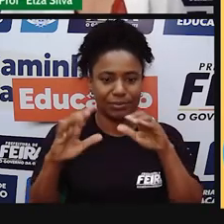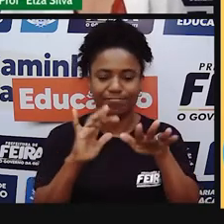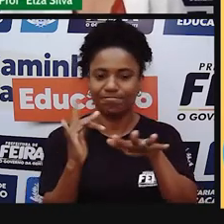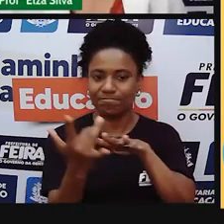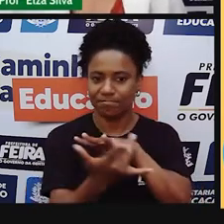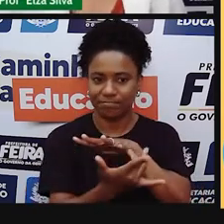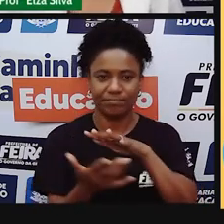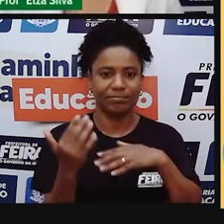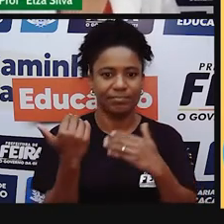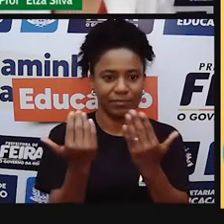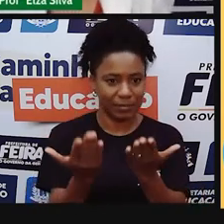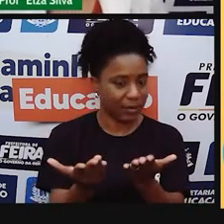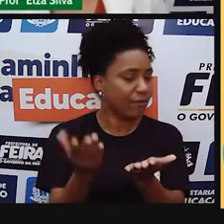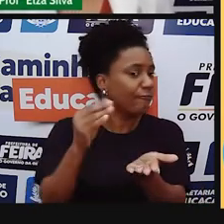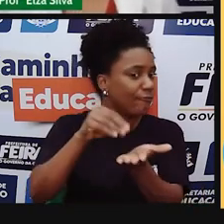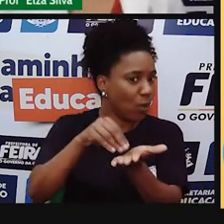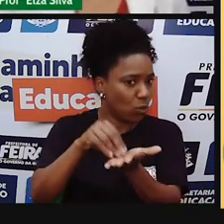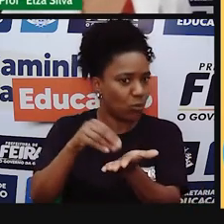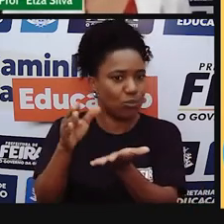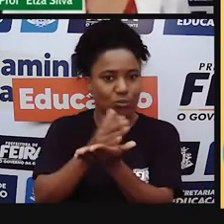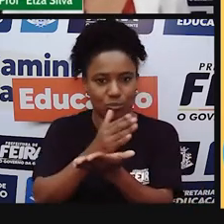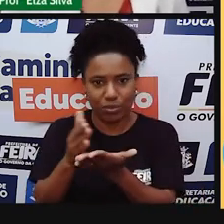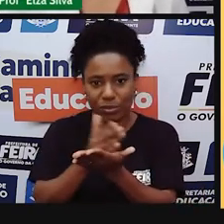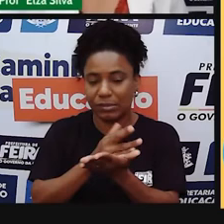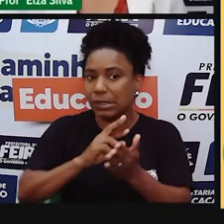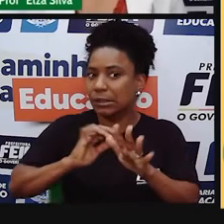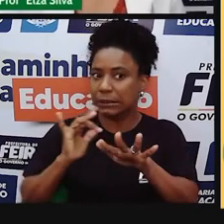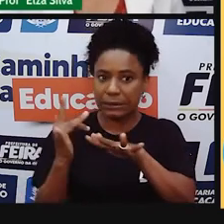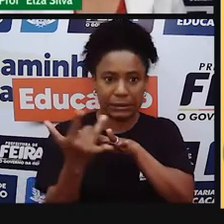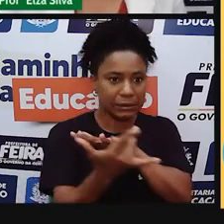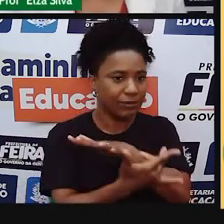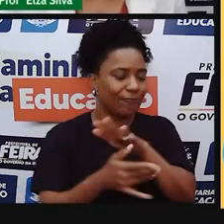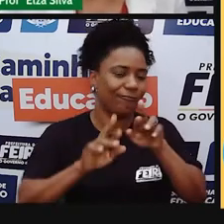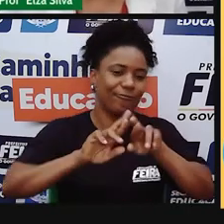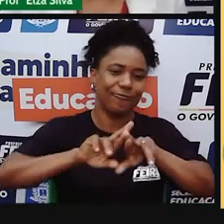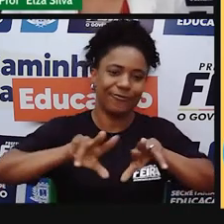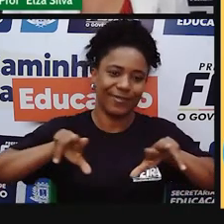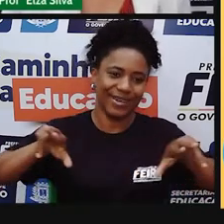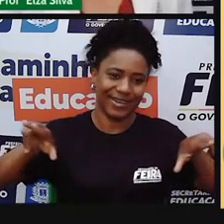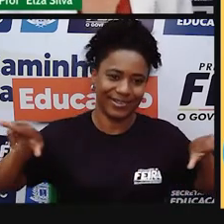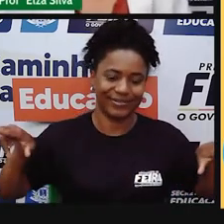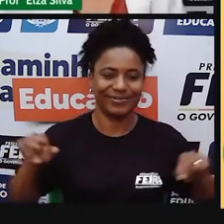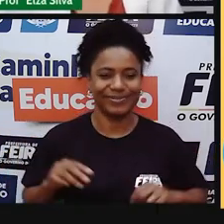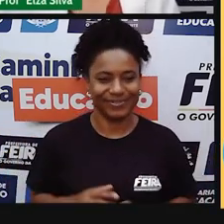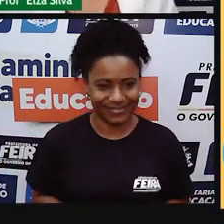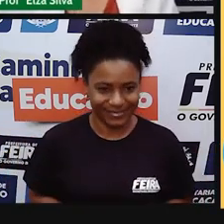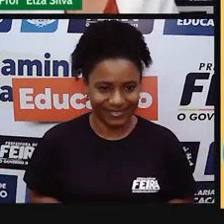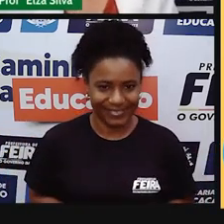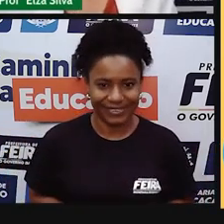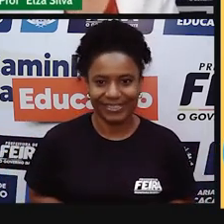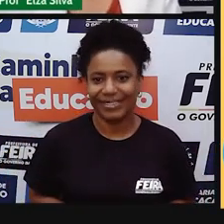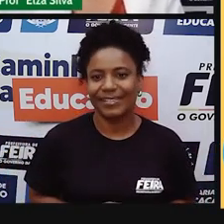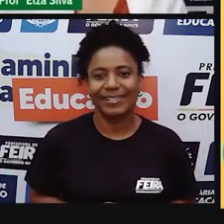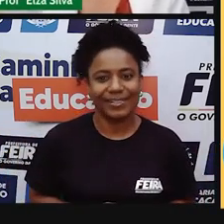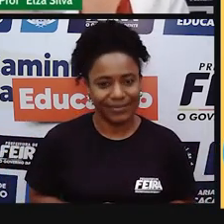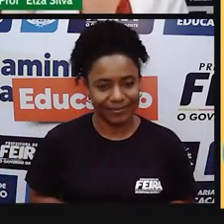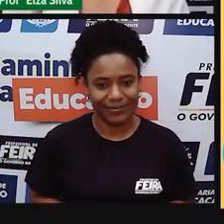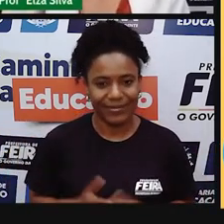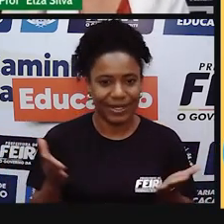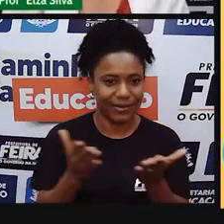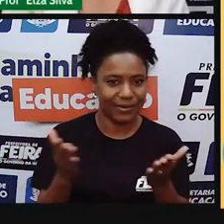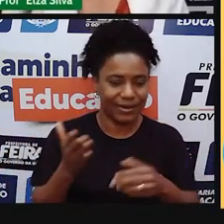pela internet que não foram espelhados nessa tela, porque há uma infinidade. Enfim, vamos